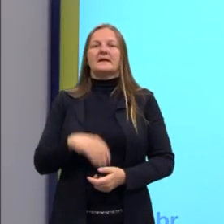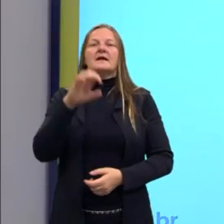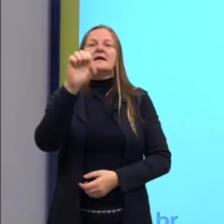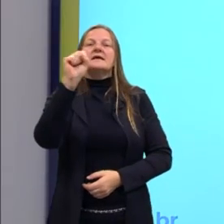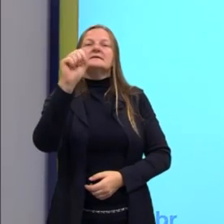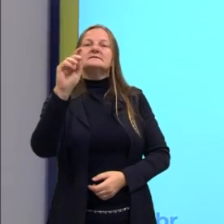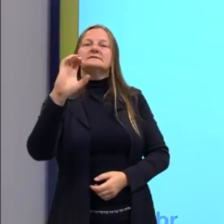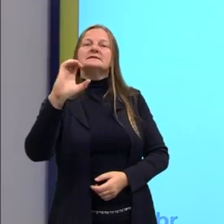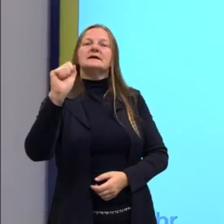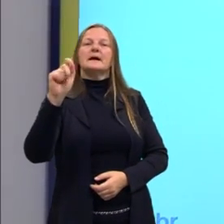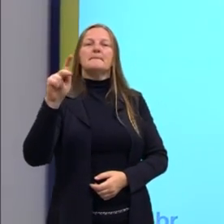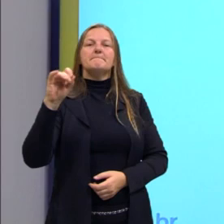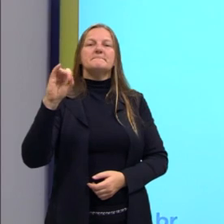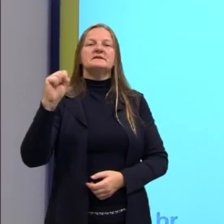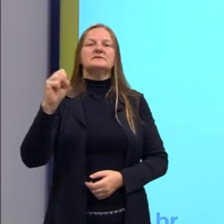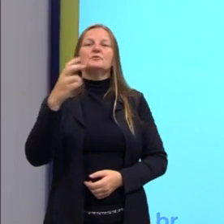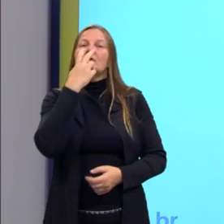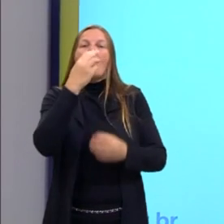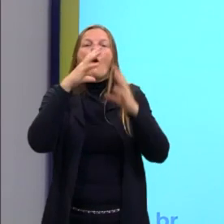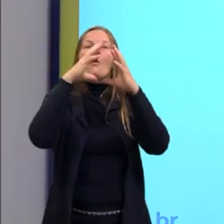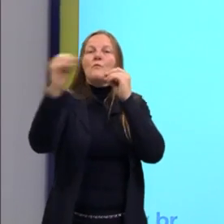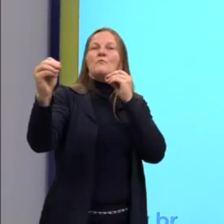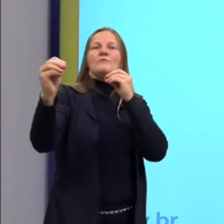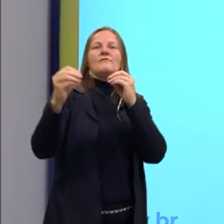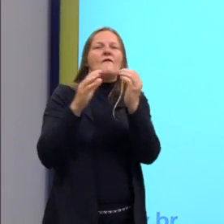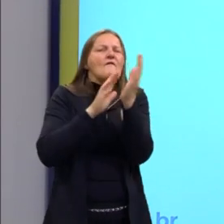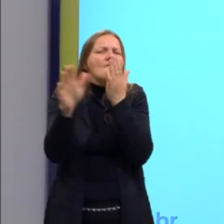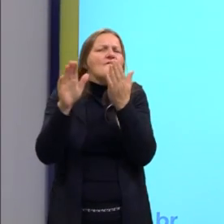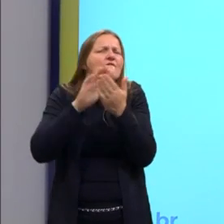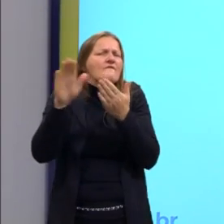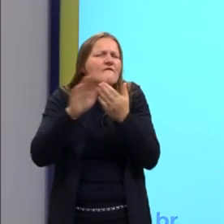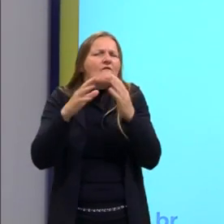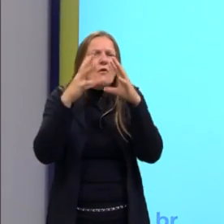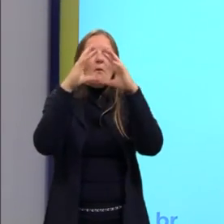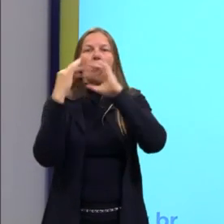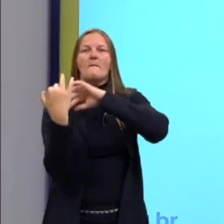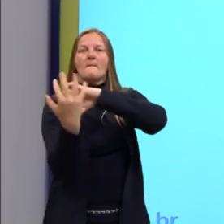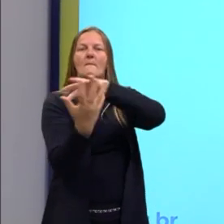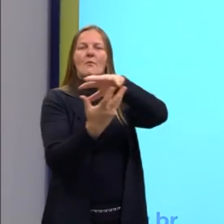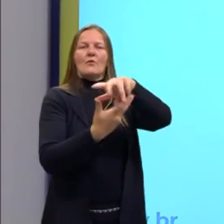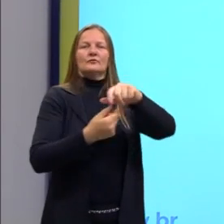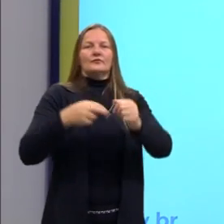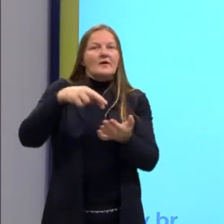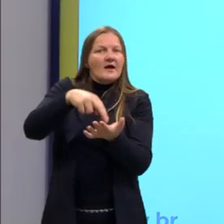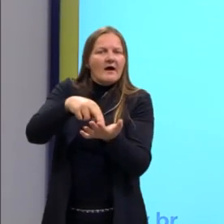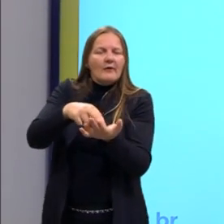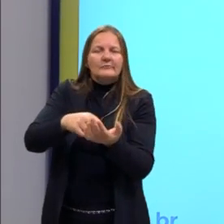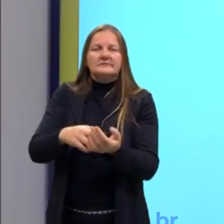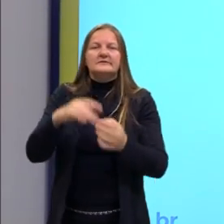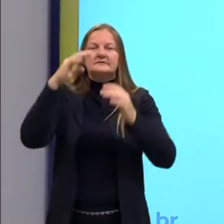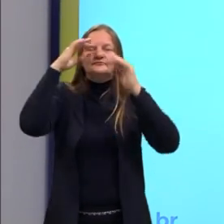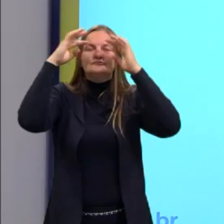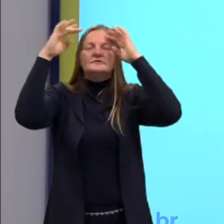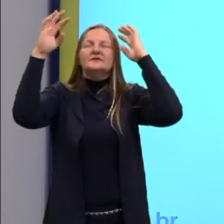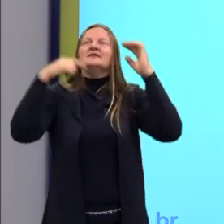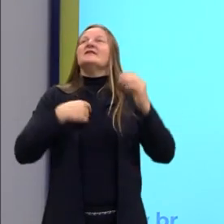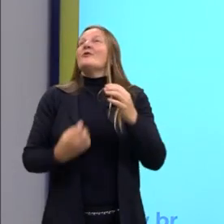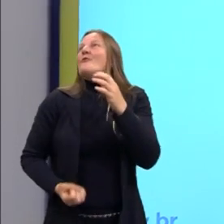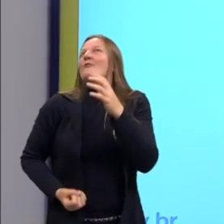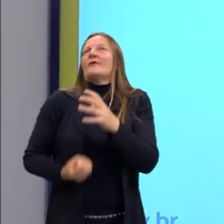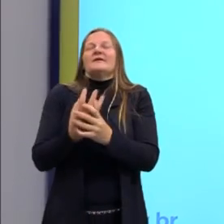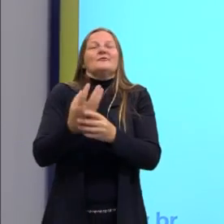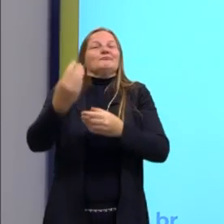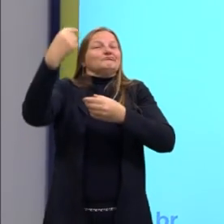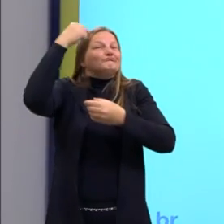escapismo vem de escapar. Então, aquela coisa de fugir do mundo. Você foge do mundo real e vai para um mundo imaginário que só você cria na sua